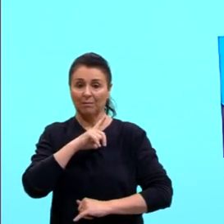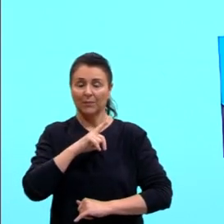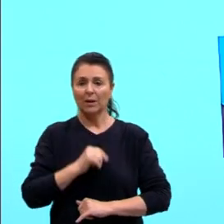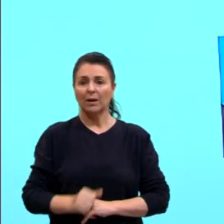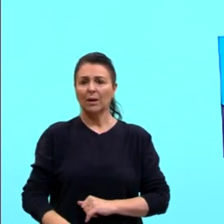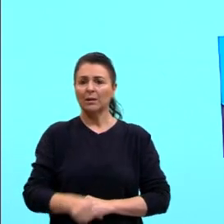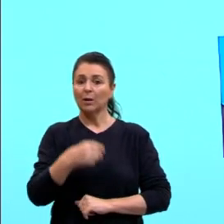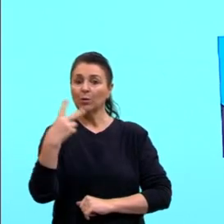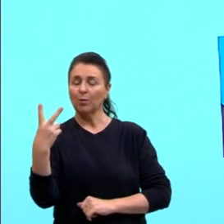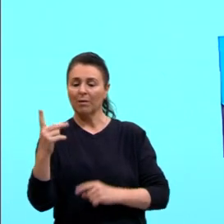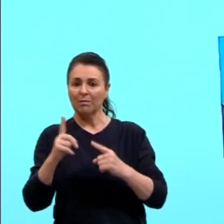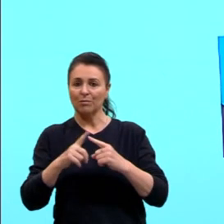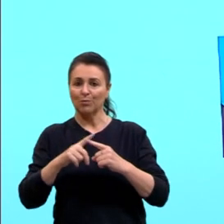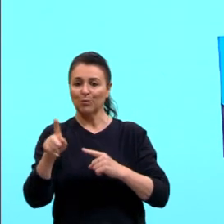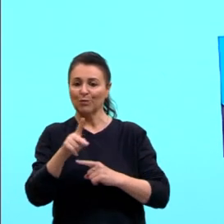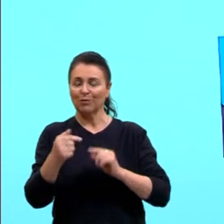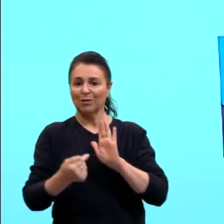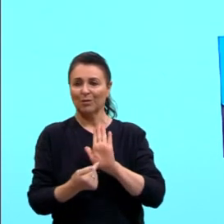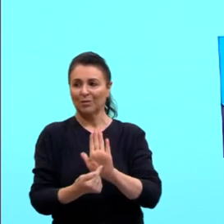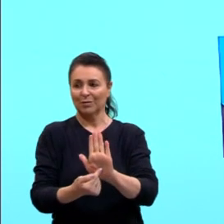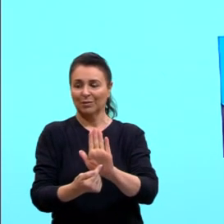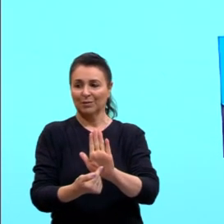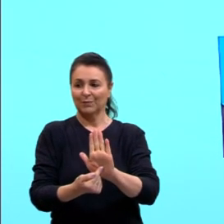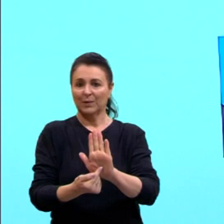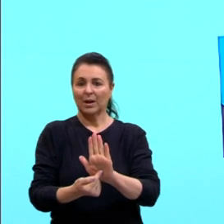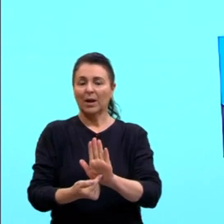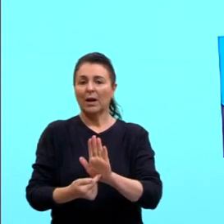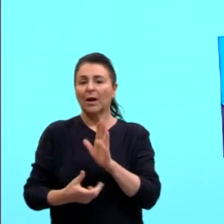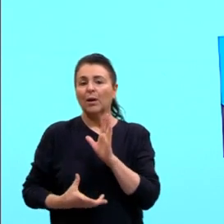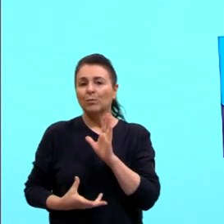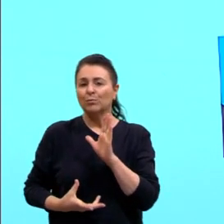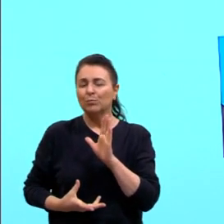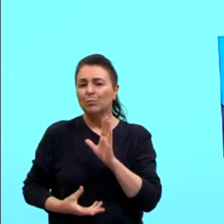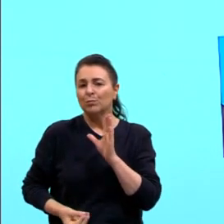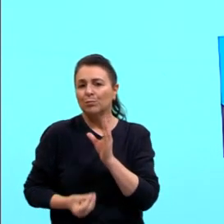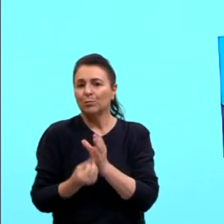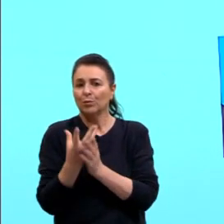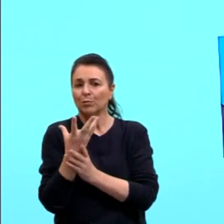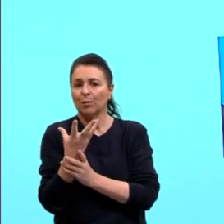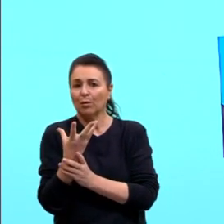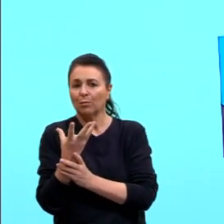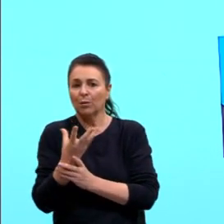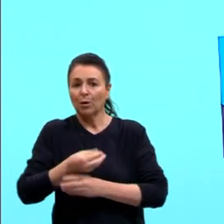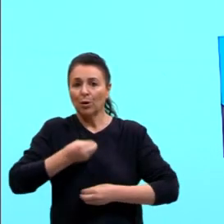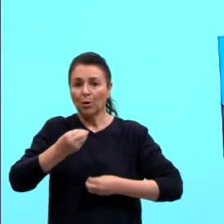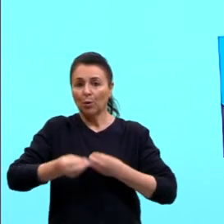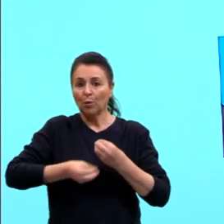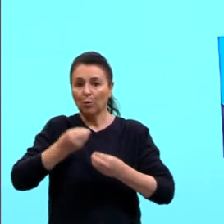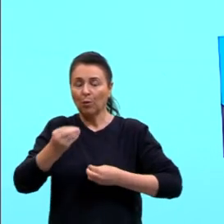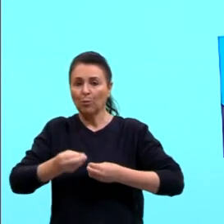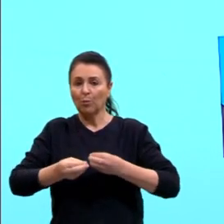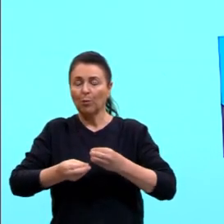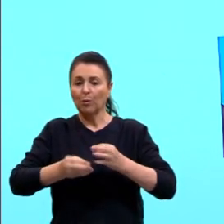trago dois tipos, né, de produção, duas, dois tipos desses projetos. Primeiro é o projeto